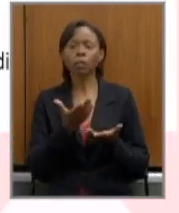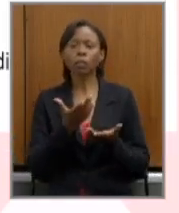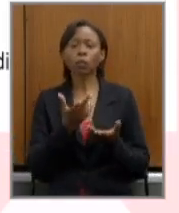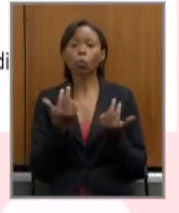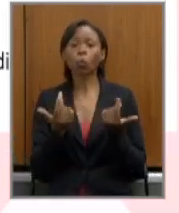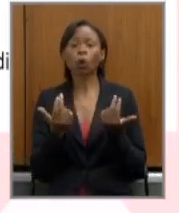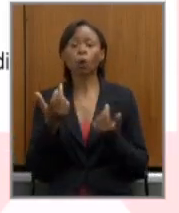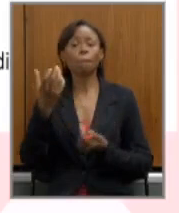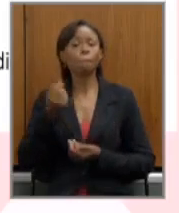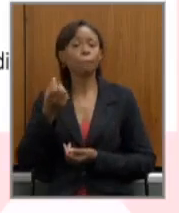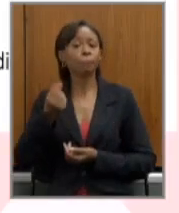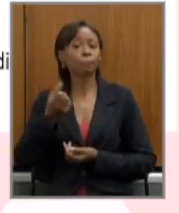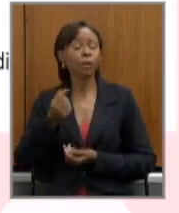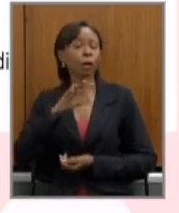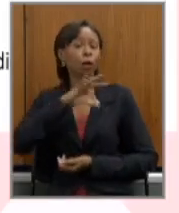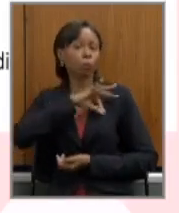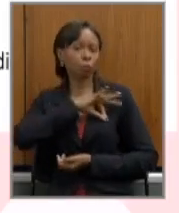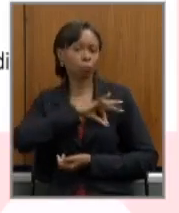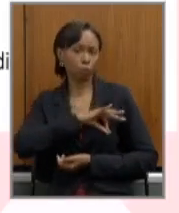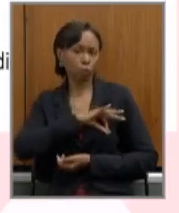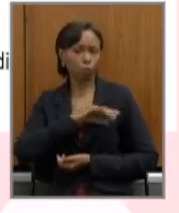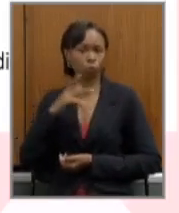remuneração do cargo.